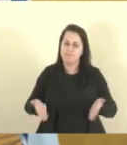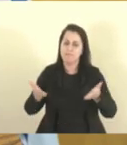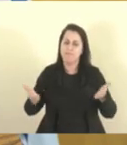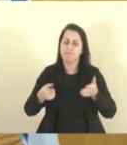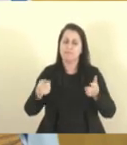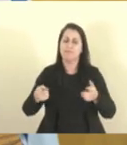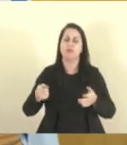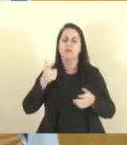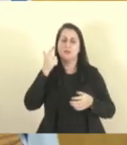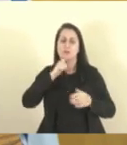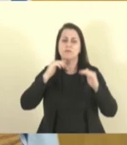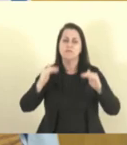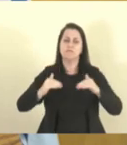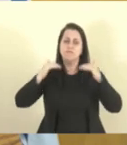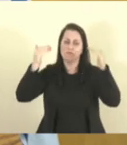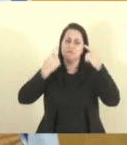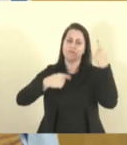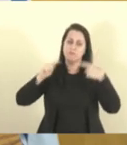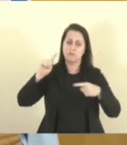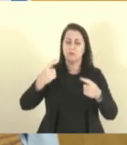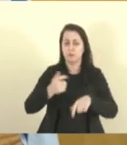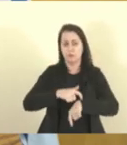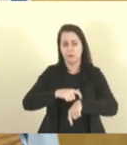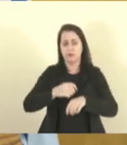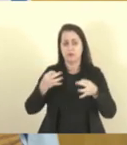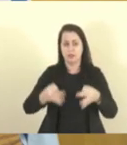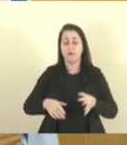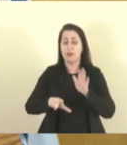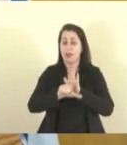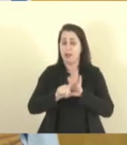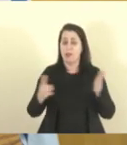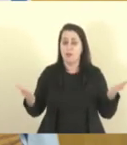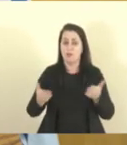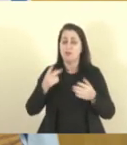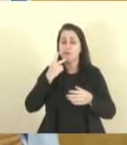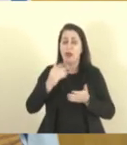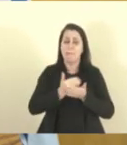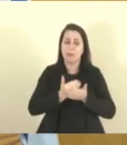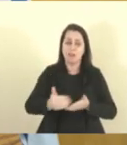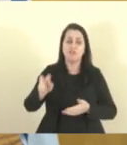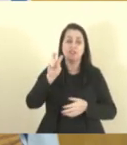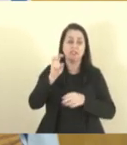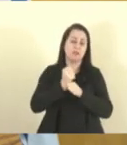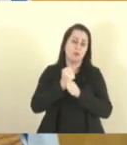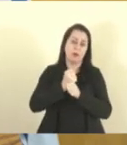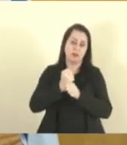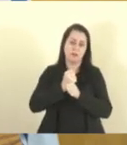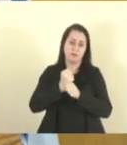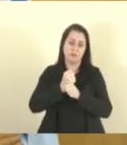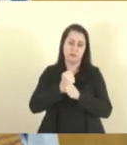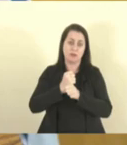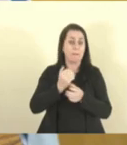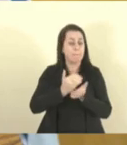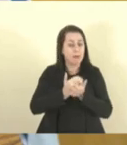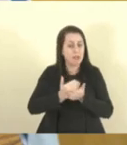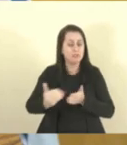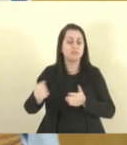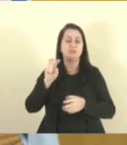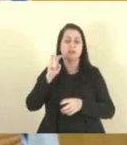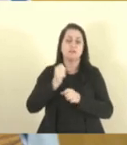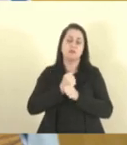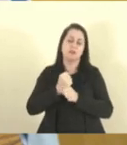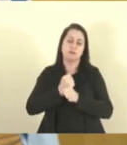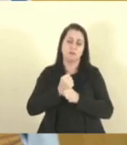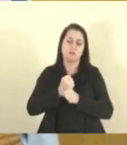no seu tempo. A legislação atual fala que a partir de cinco anos, observem, a partir de cinco